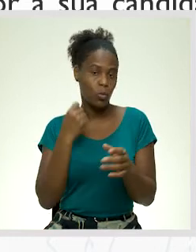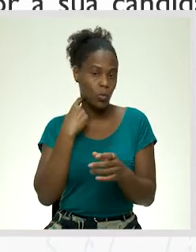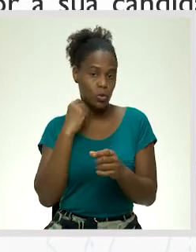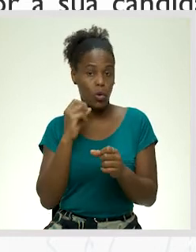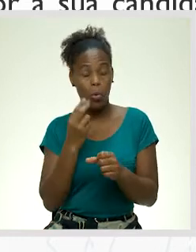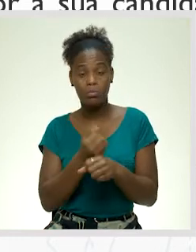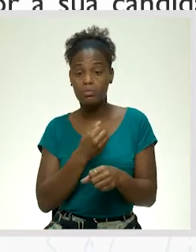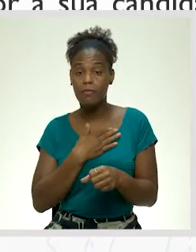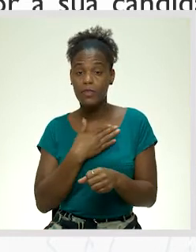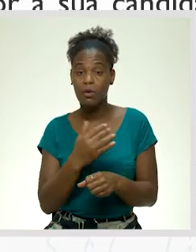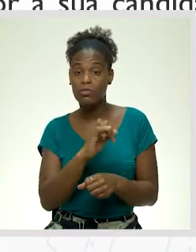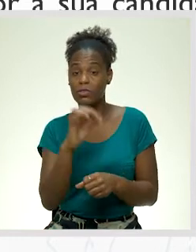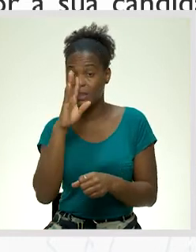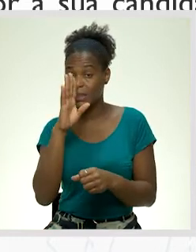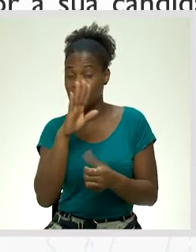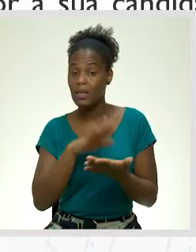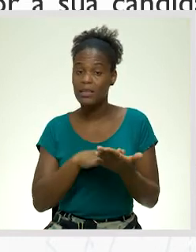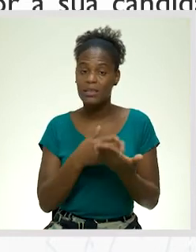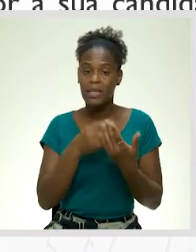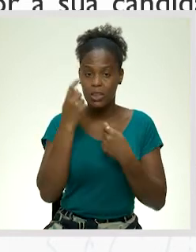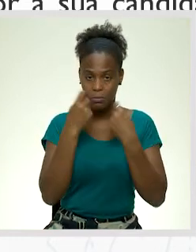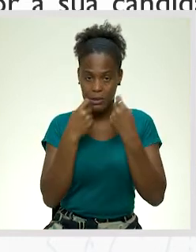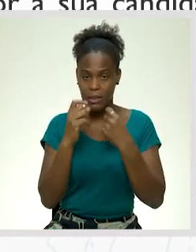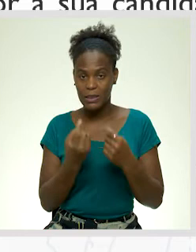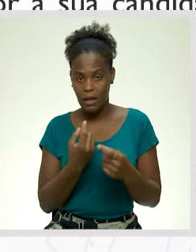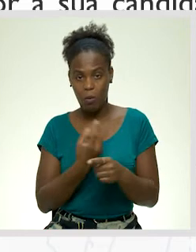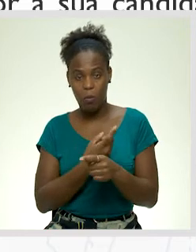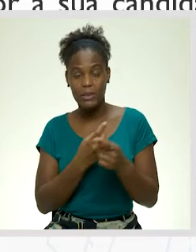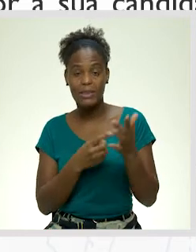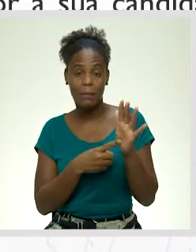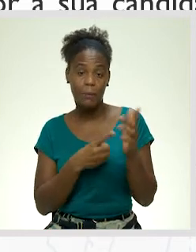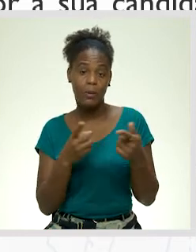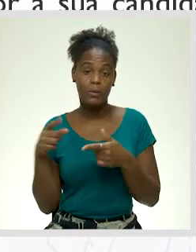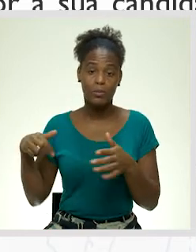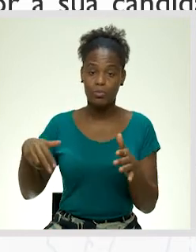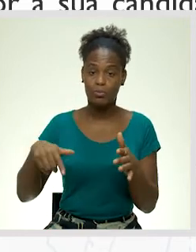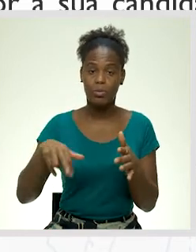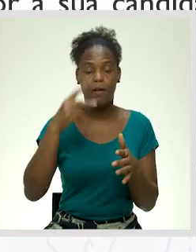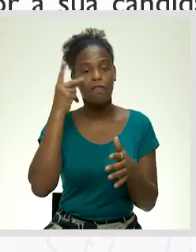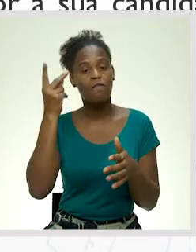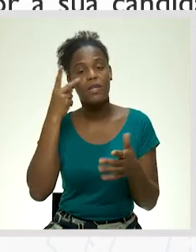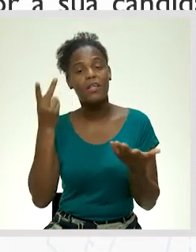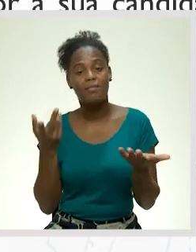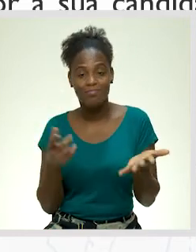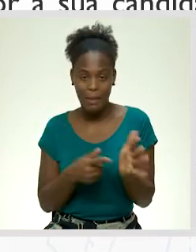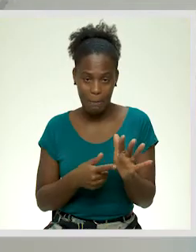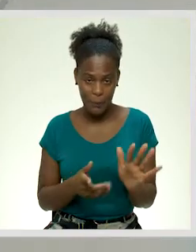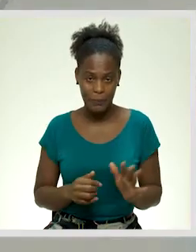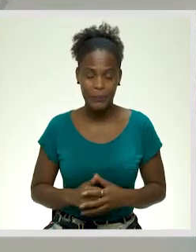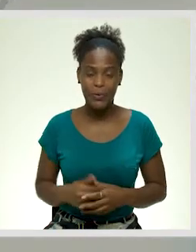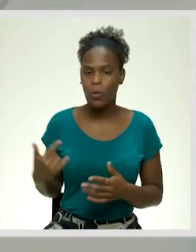Logo, se fôssemos traduzir a tal expressão seria algo como a trajetória de vida. Por isso